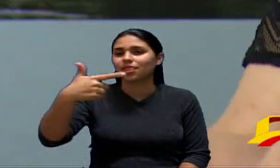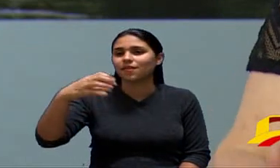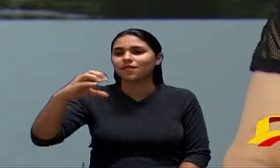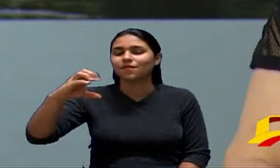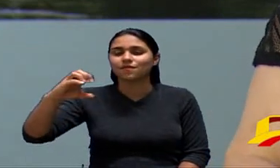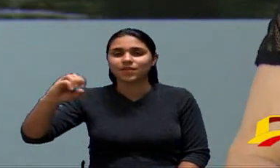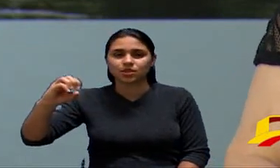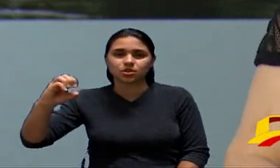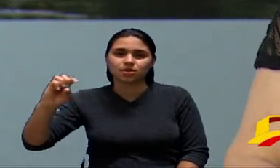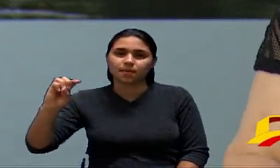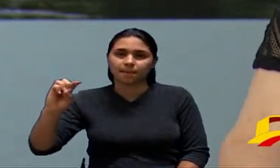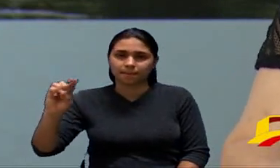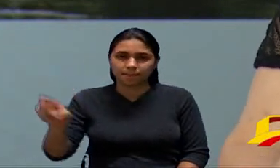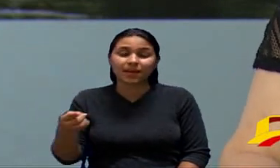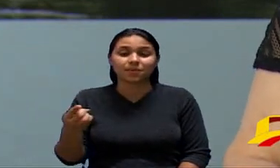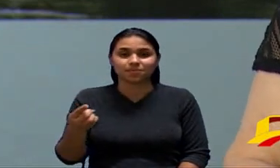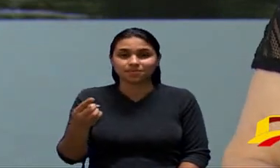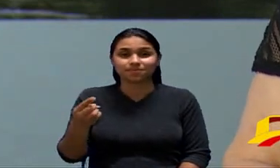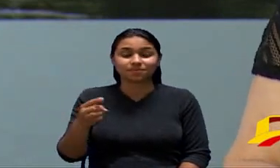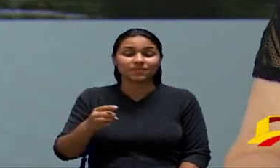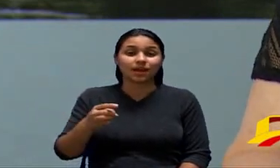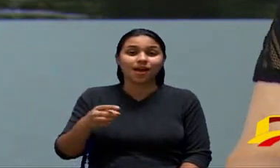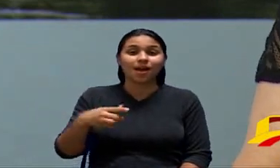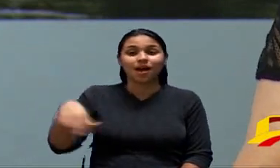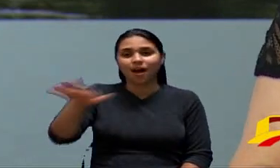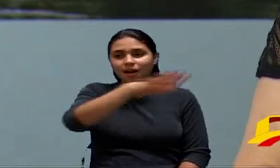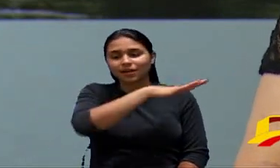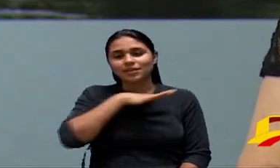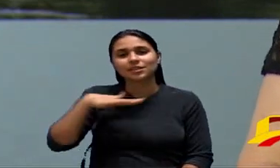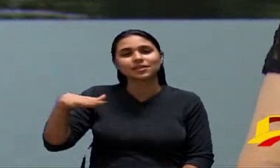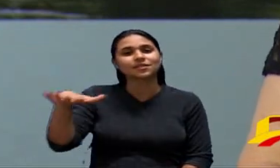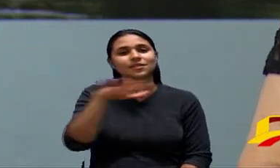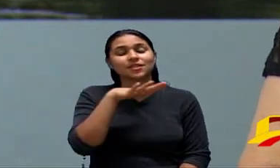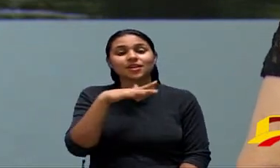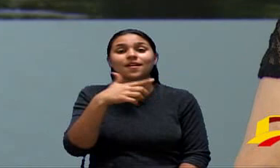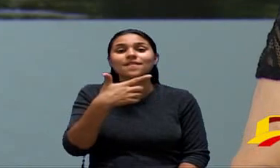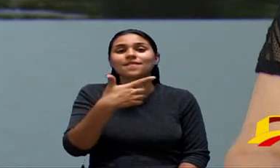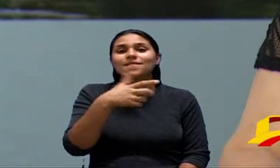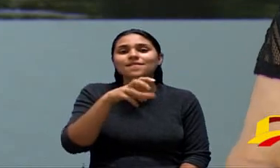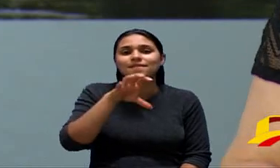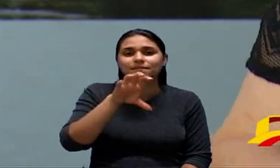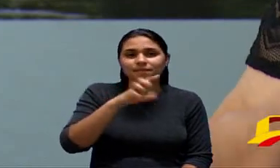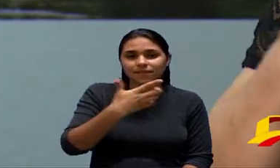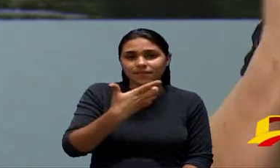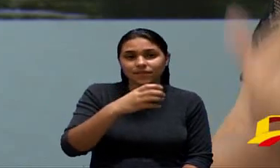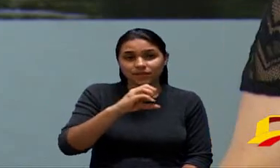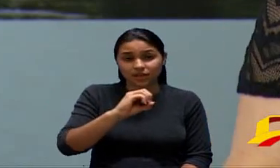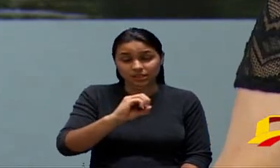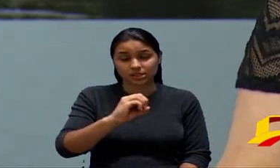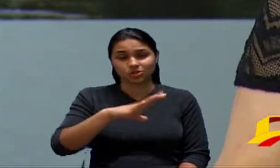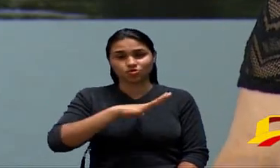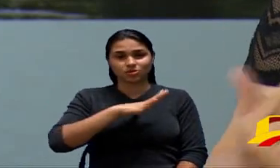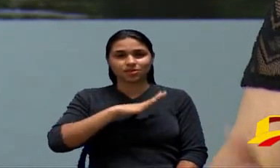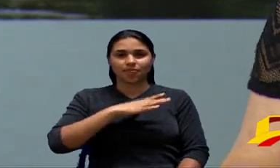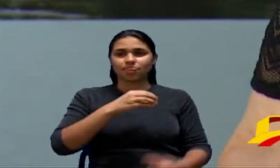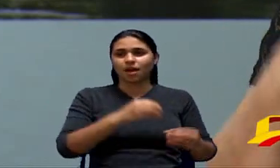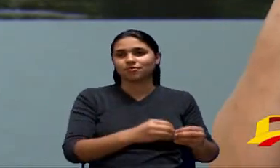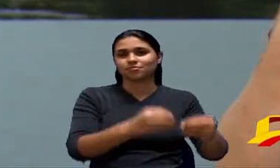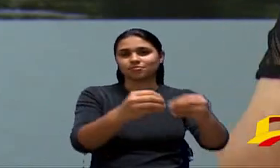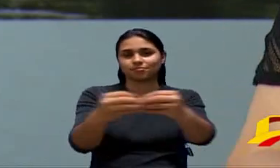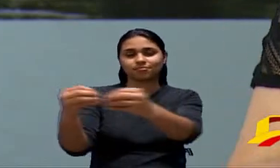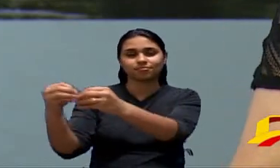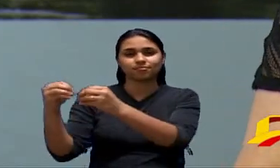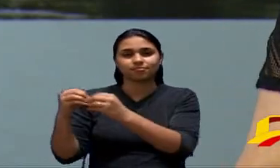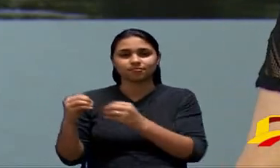nós fazemos toda a base territorial que tem mais de 20 cidades então pensando eu que